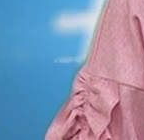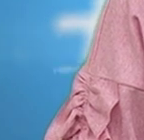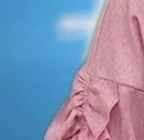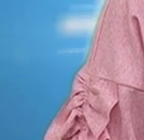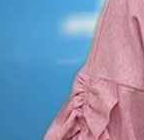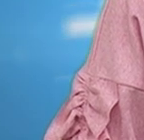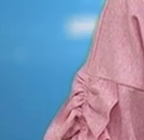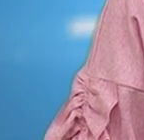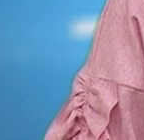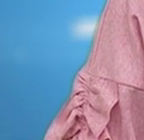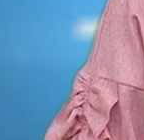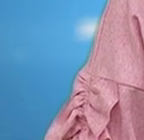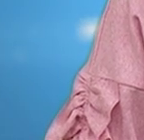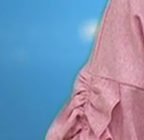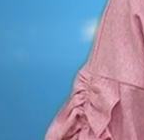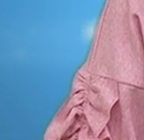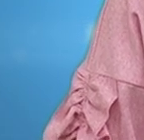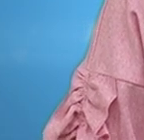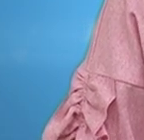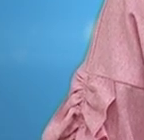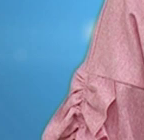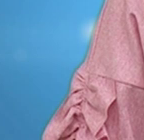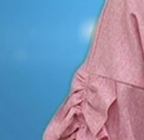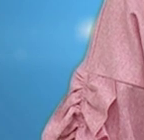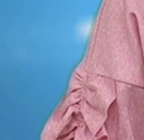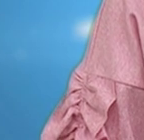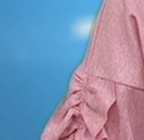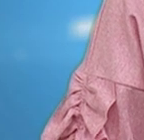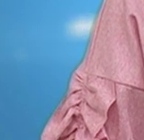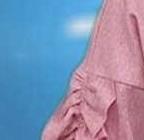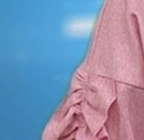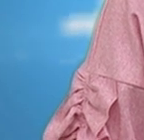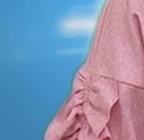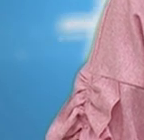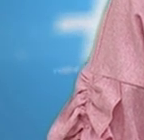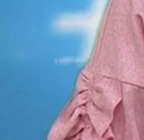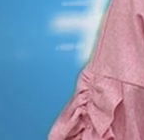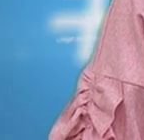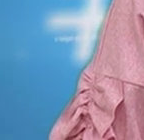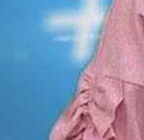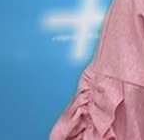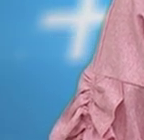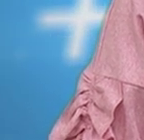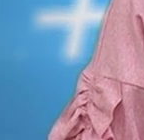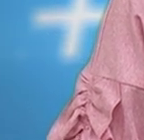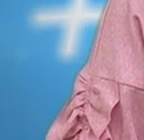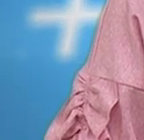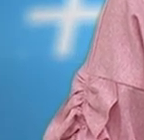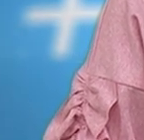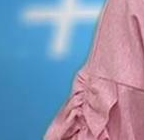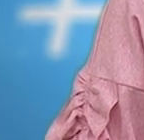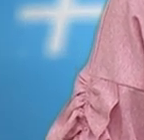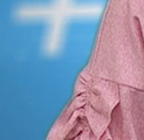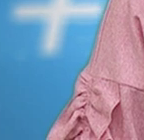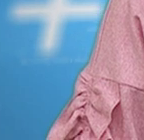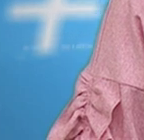Educação de Coimbra e escritora. Rosa Oliveira esteve no nosso estúdio e partilhou perspetivas diversas sobre o seu